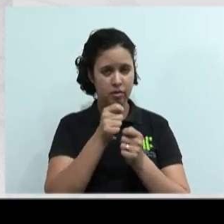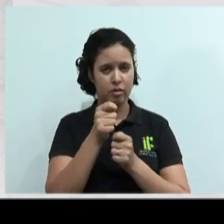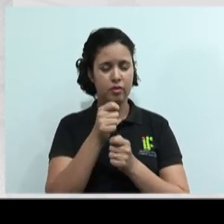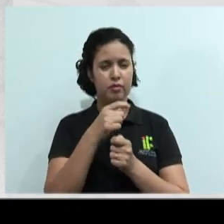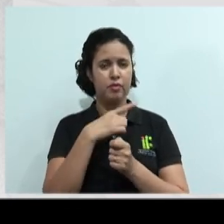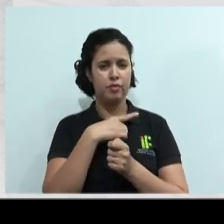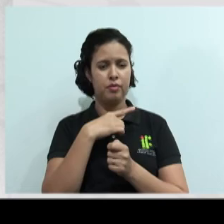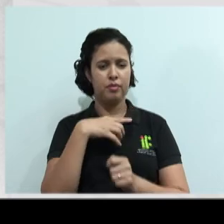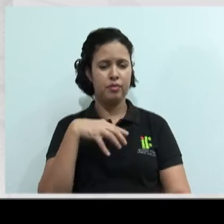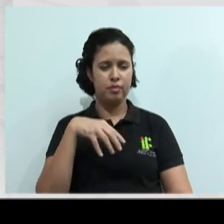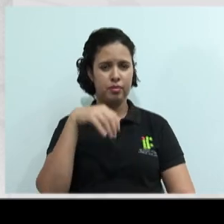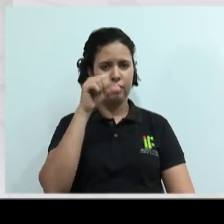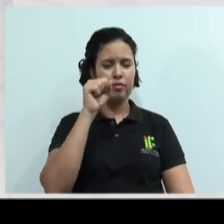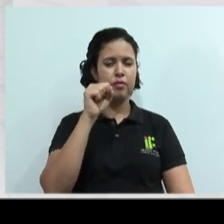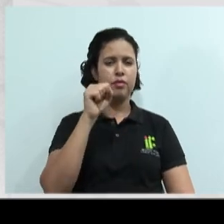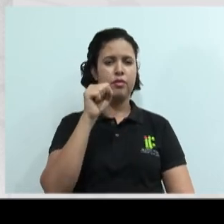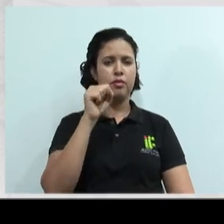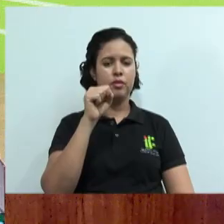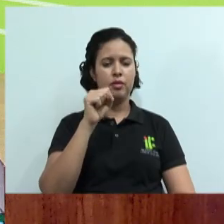vantagem sobre o outro.